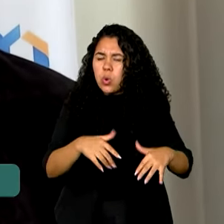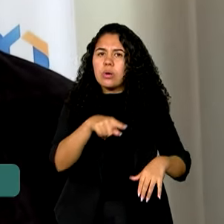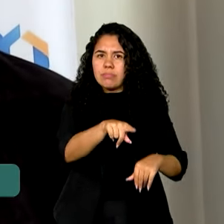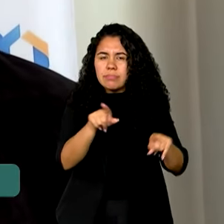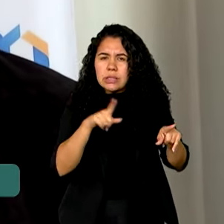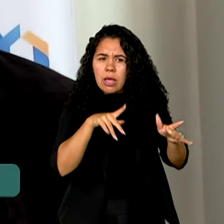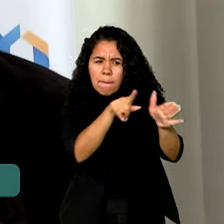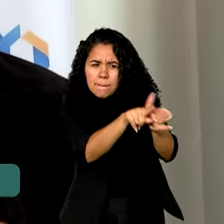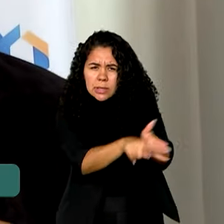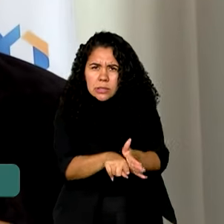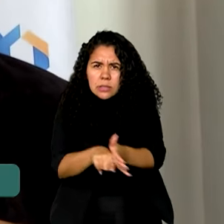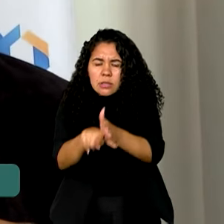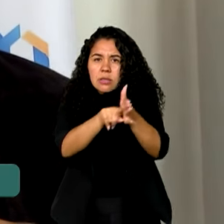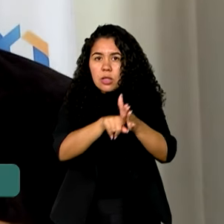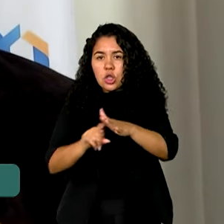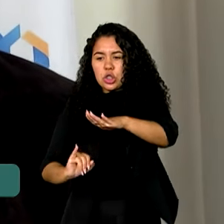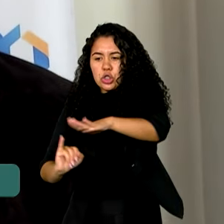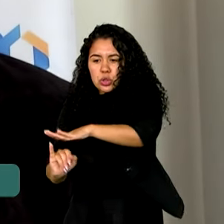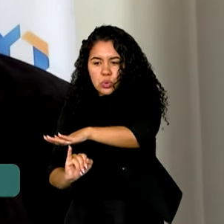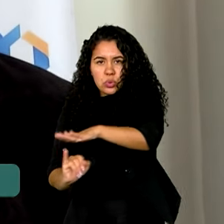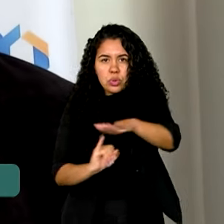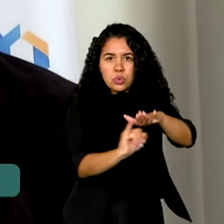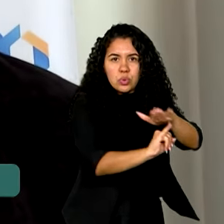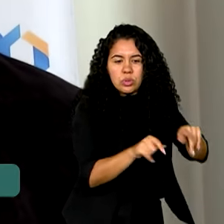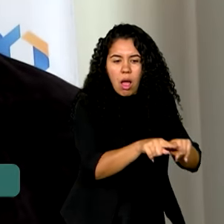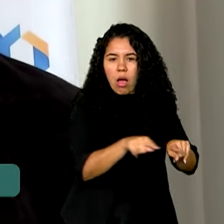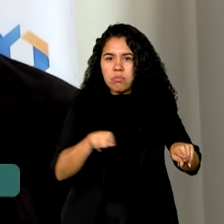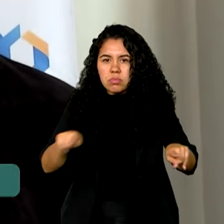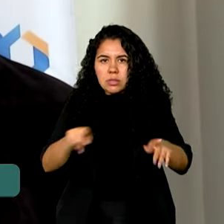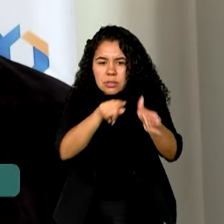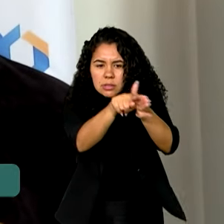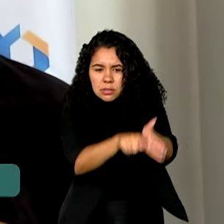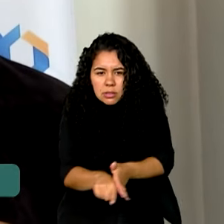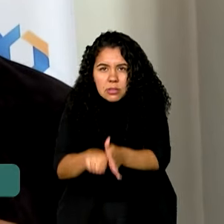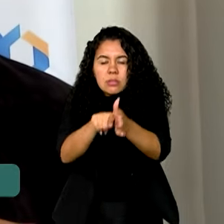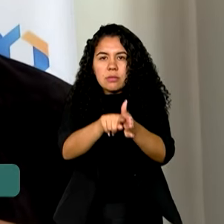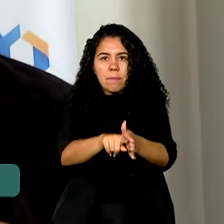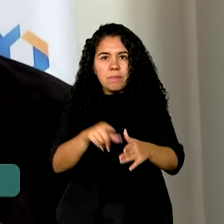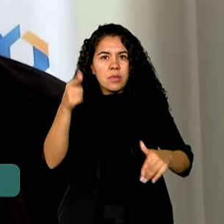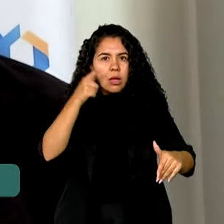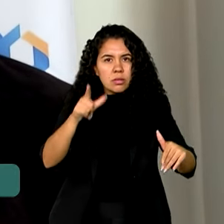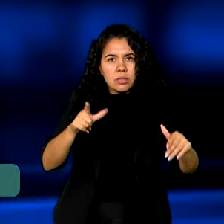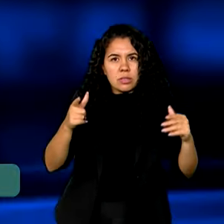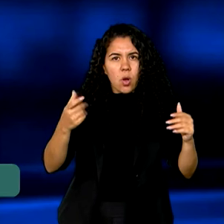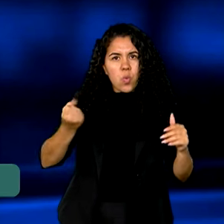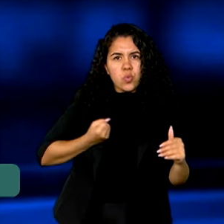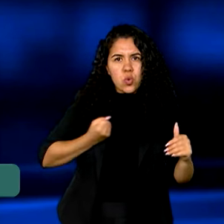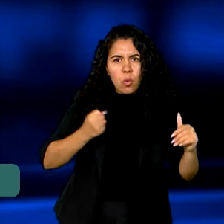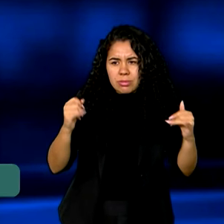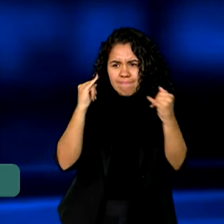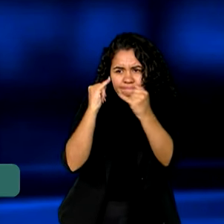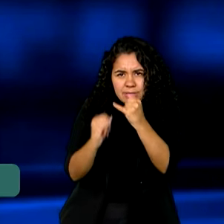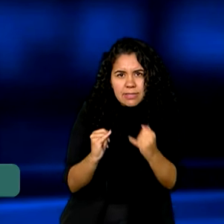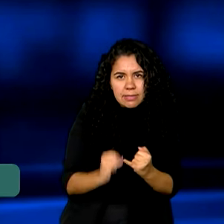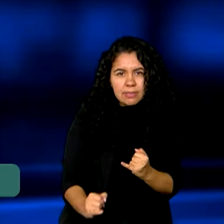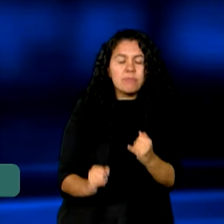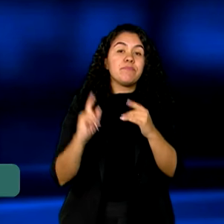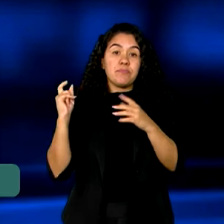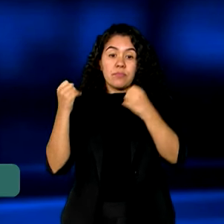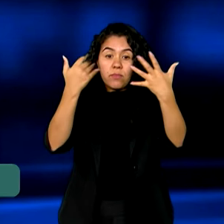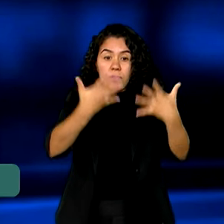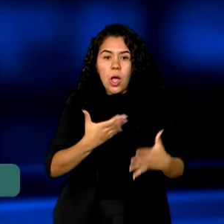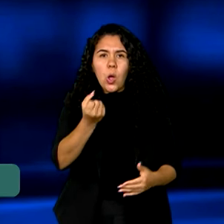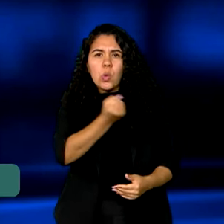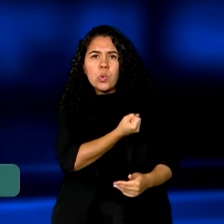levantados por instituições independentes em momentos independentes e termos chegados a valores muito próximos. Todos os valores são